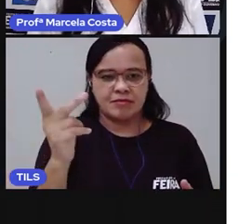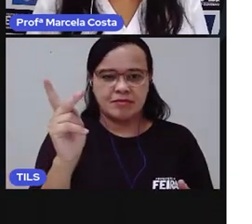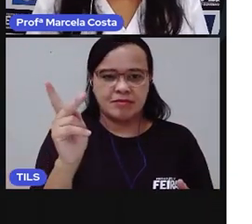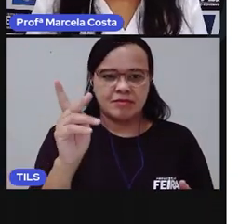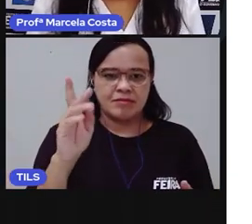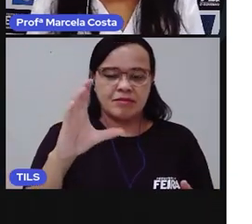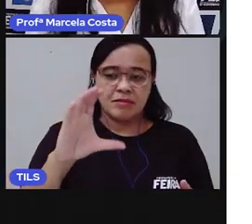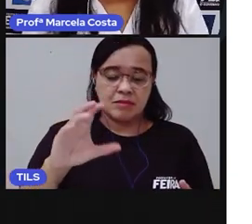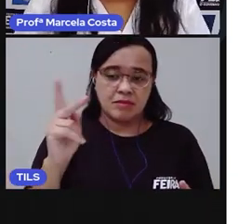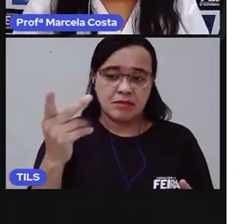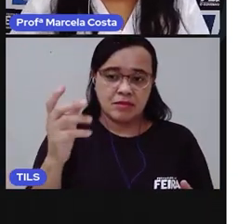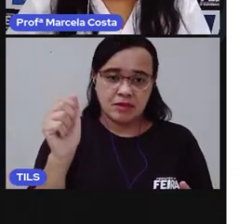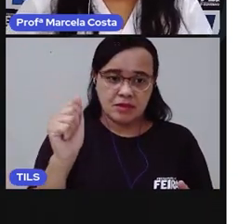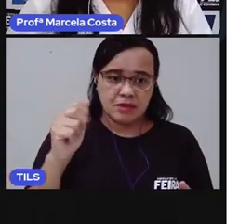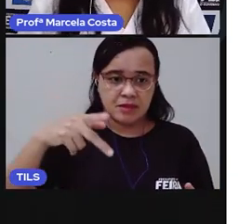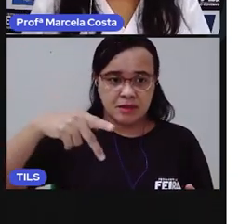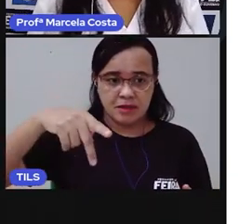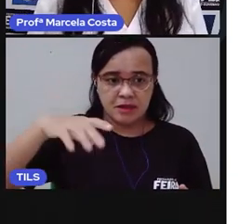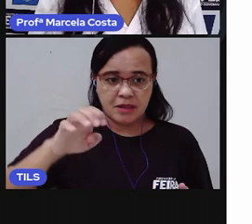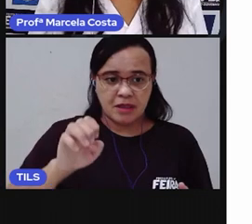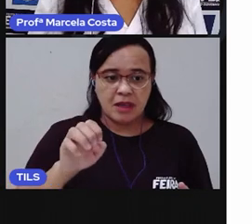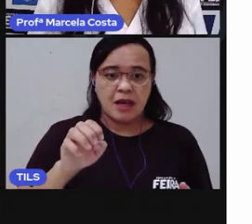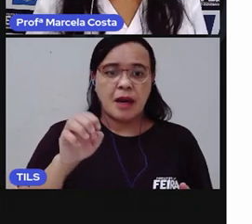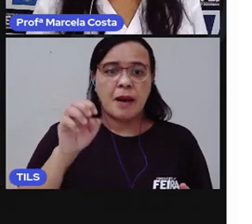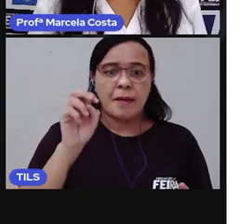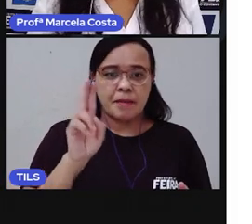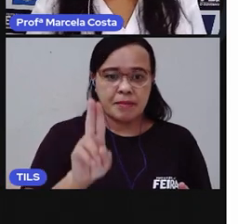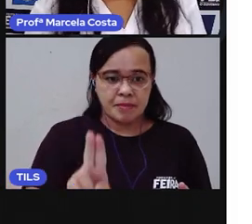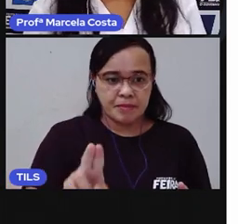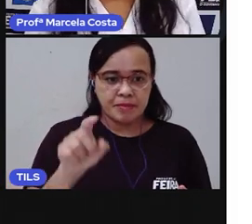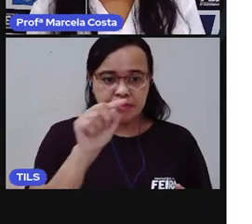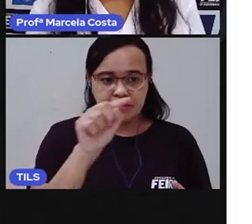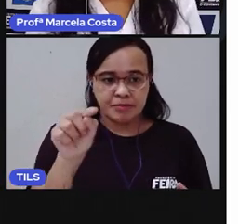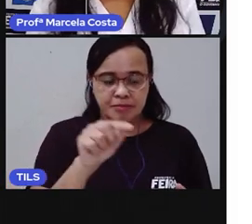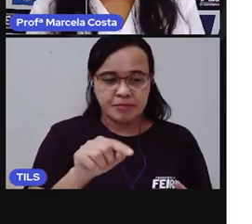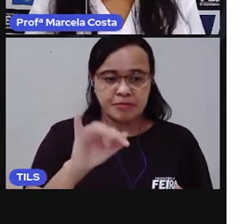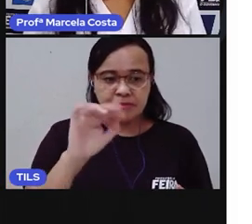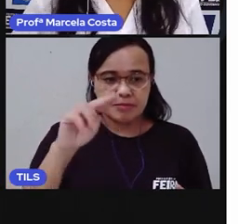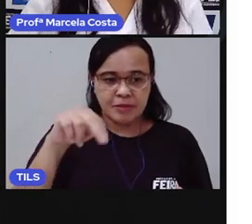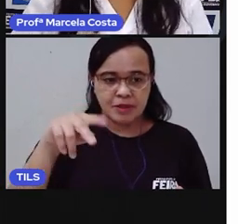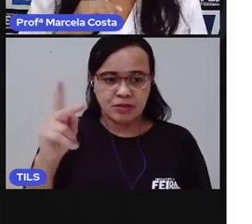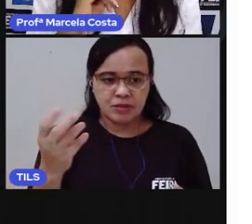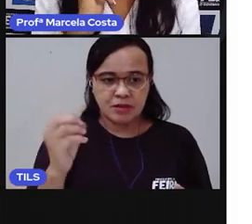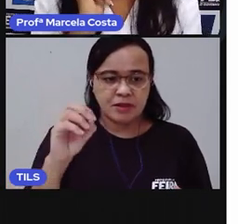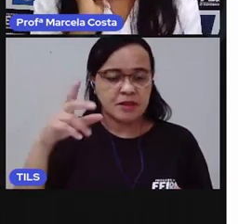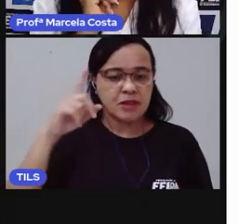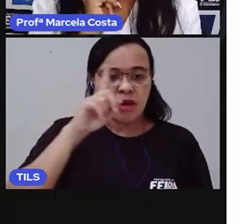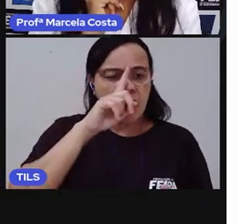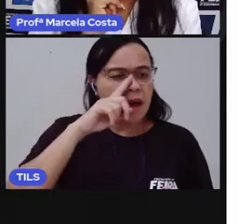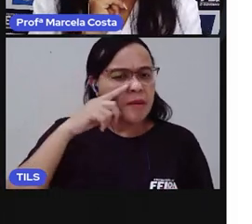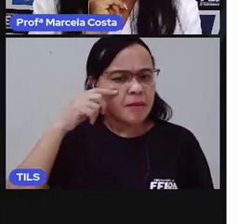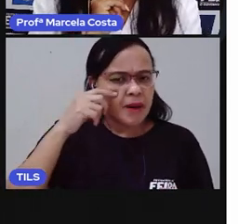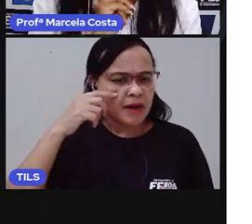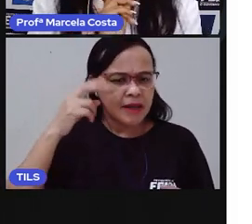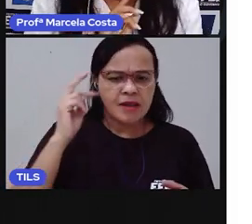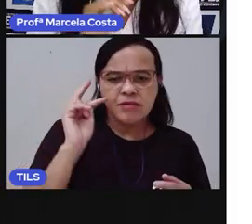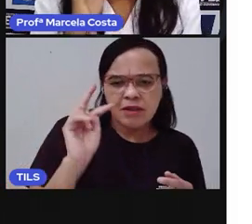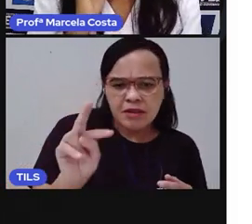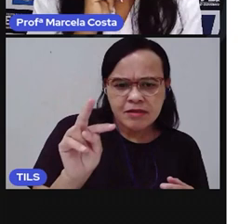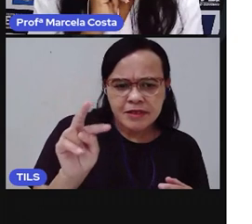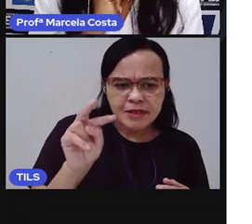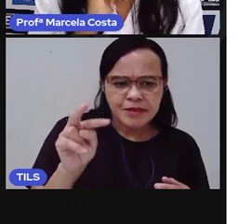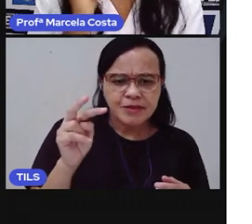chapéu bonito esse dela. Bem amarelo, de laço azul. Mas olha a expressão dela.